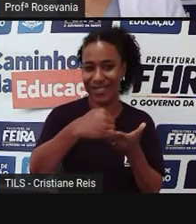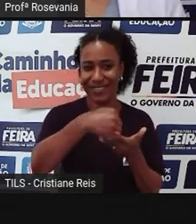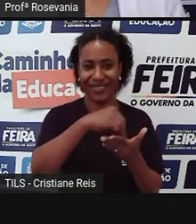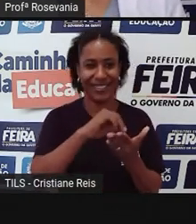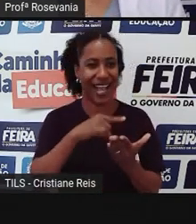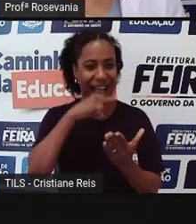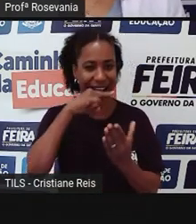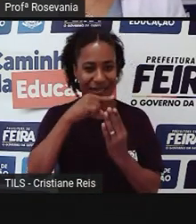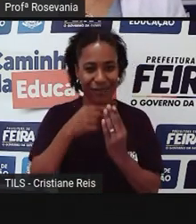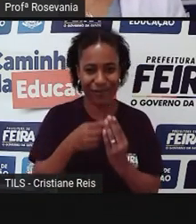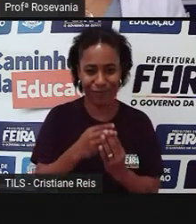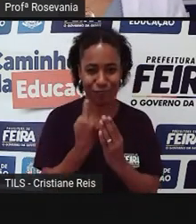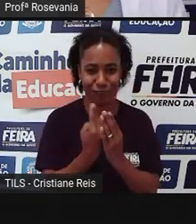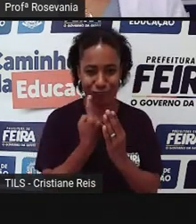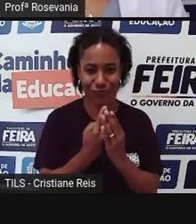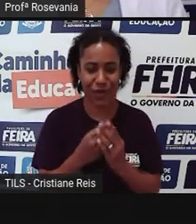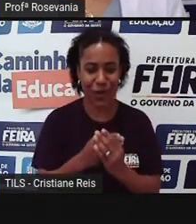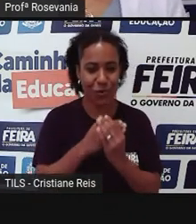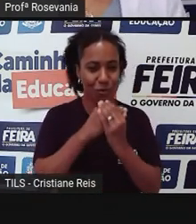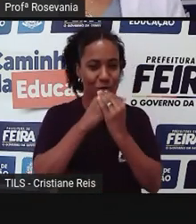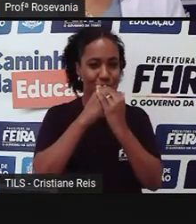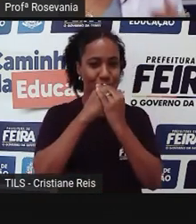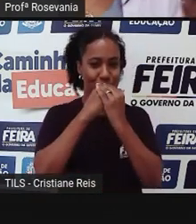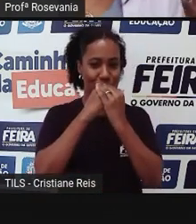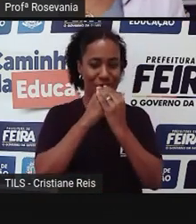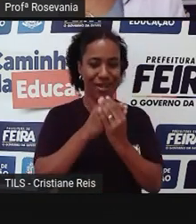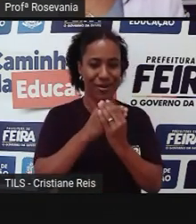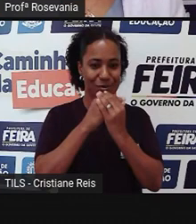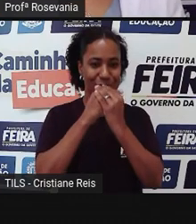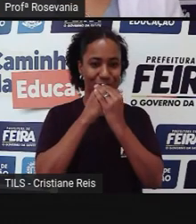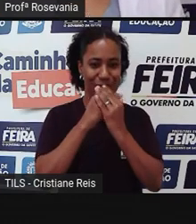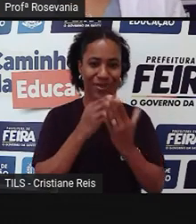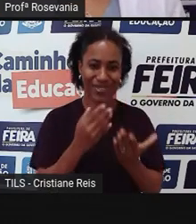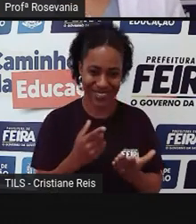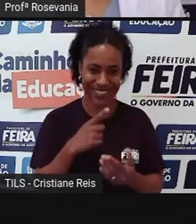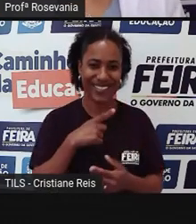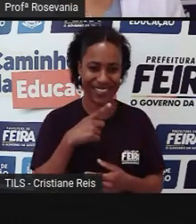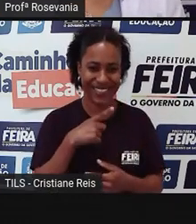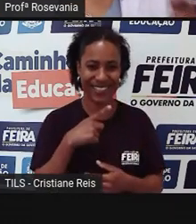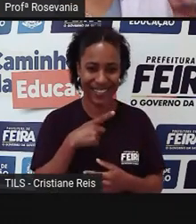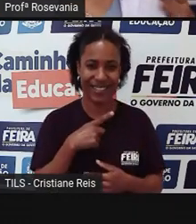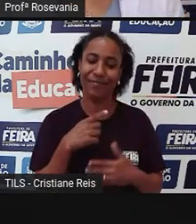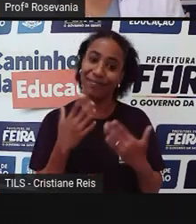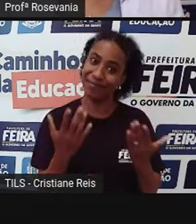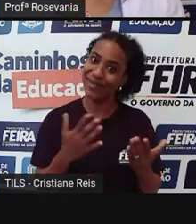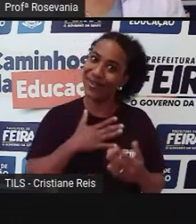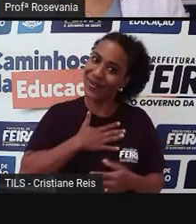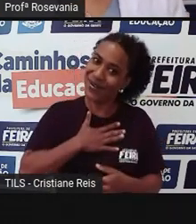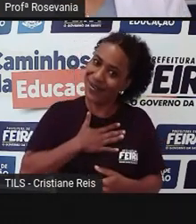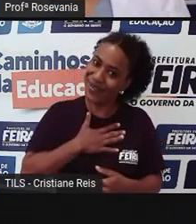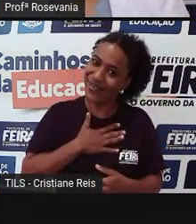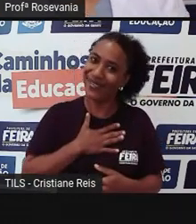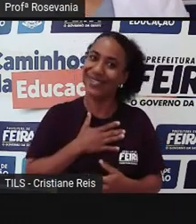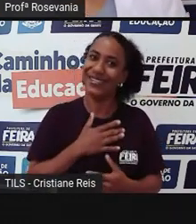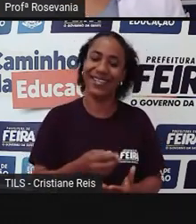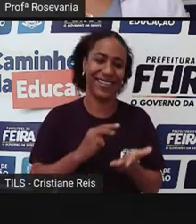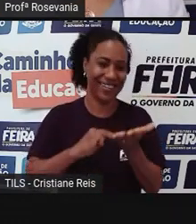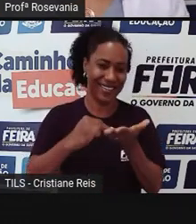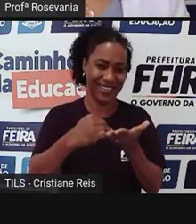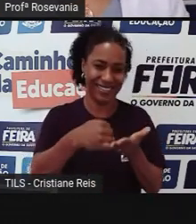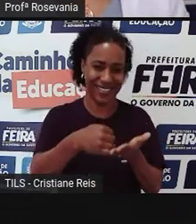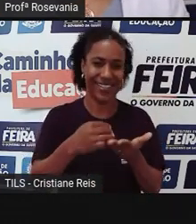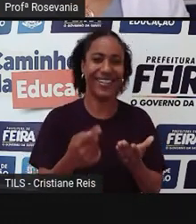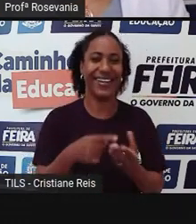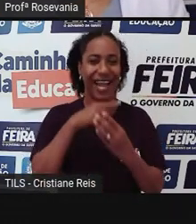caldo de cana, pra quem gosta e ainda pode tomar, né? Porque a Pro, infelizmente, não pode mais fazer esses estragos.